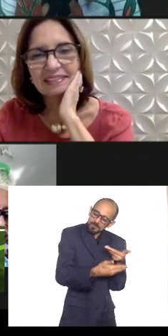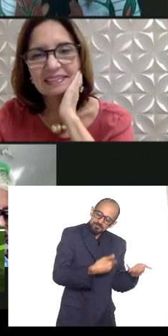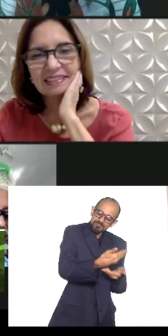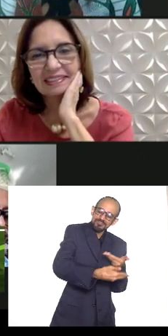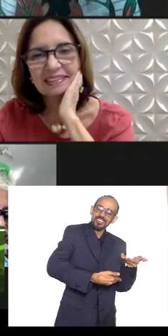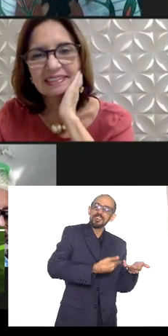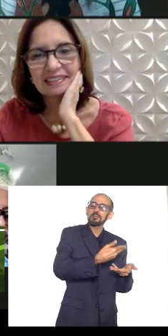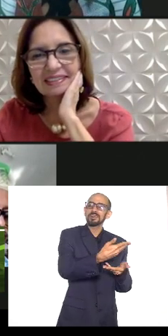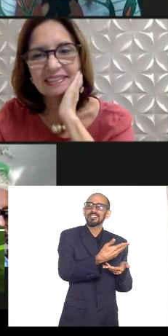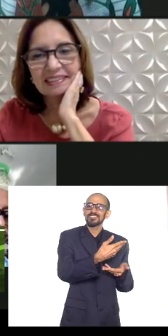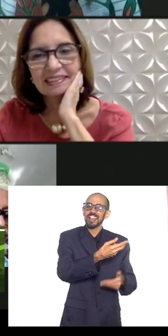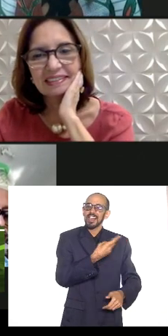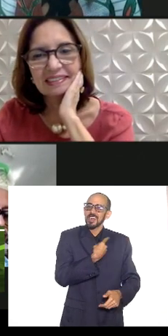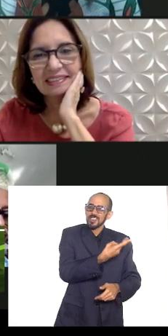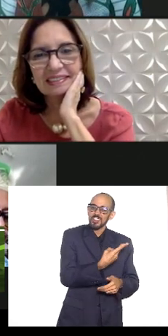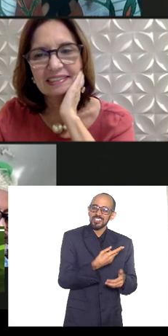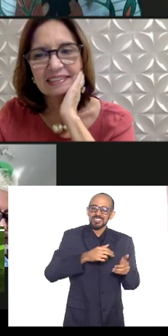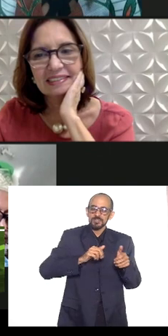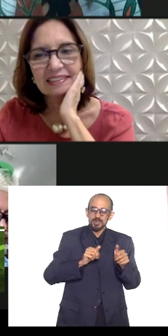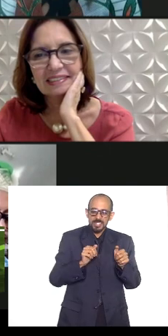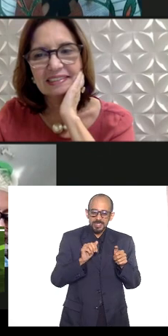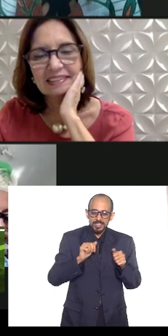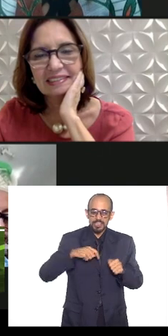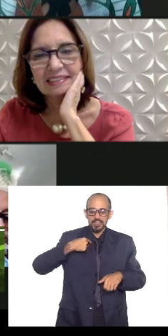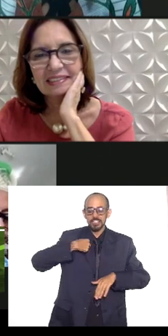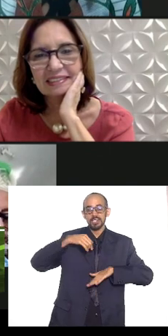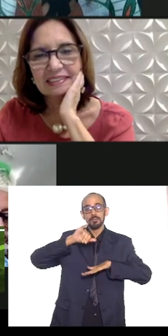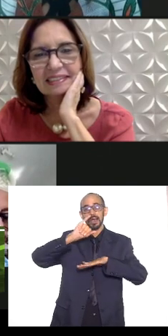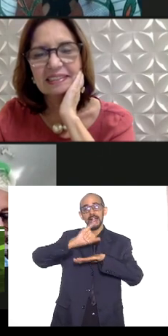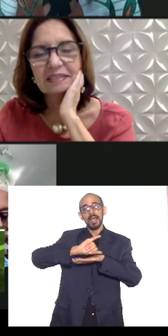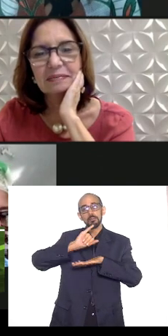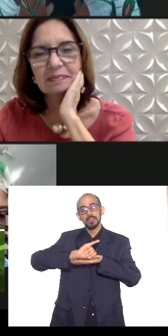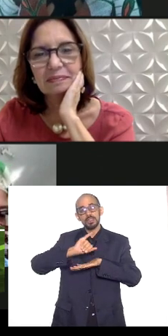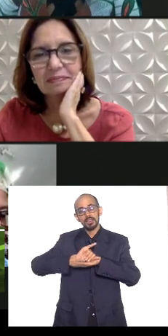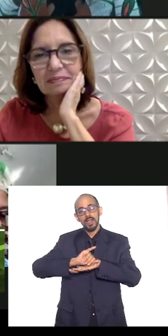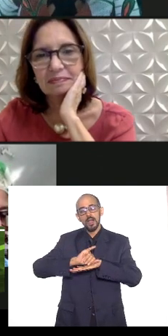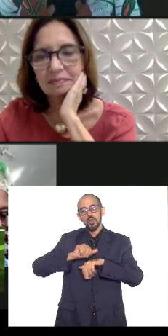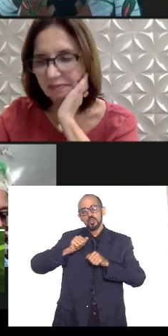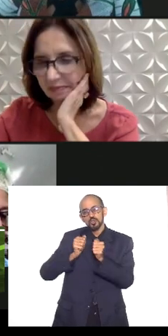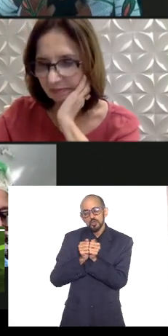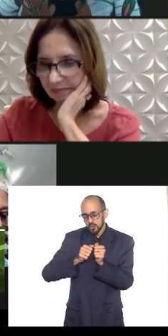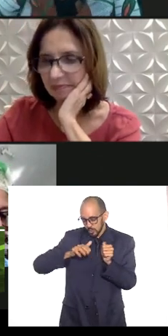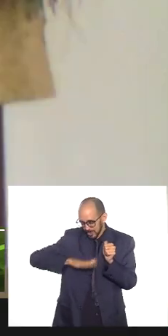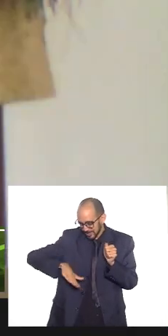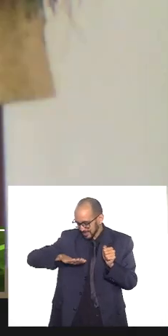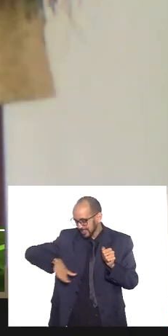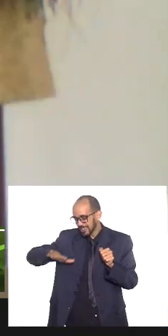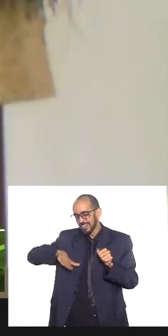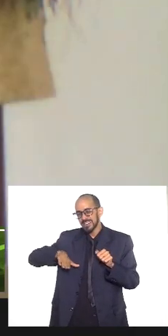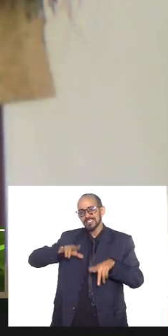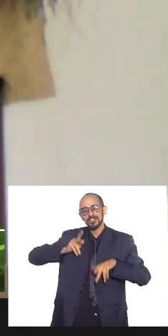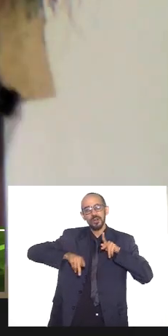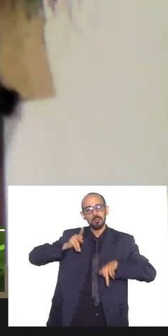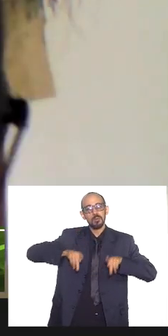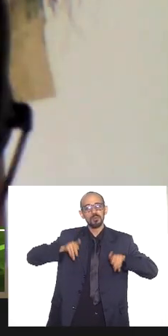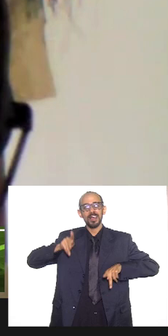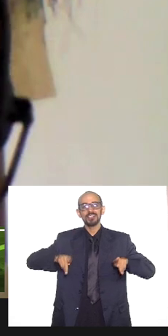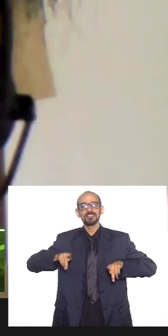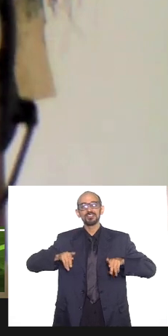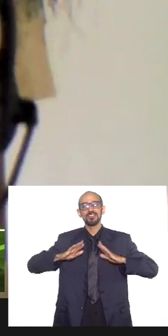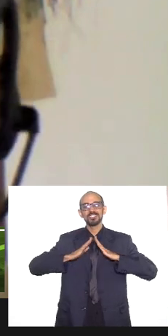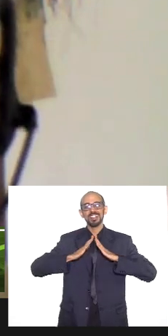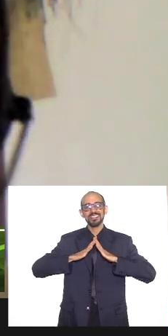gente tá aqui numa região metropolitana com as crianças com as populações com muitos terreiros